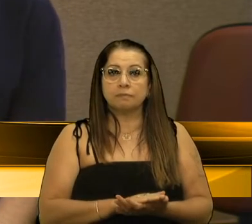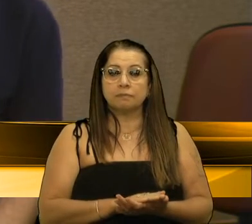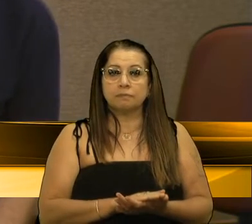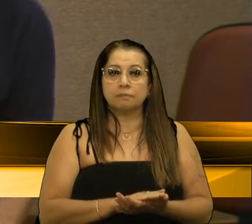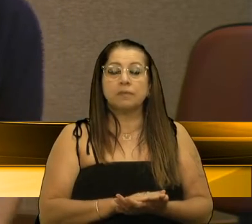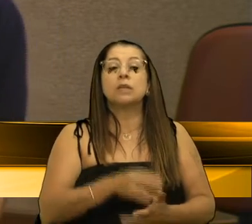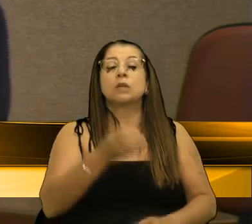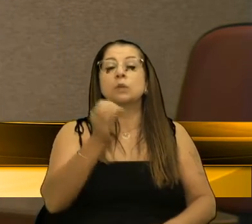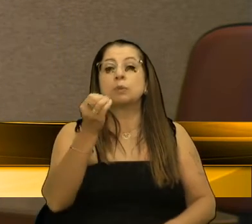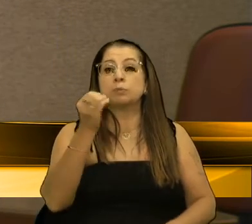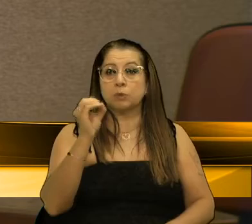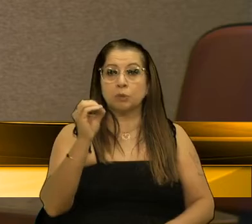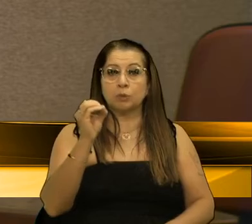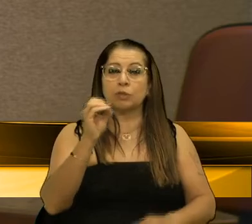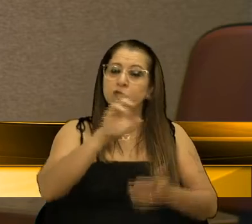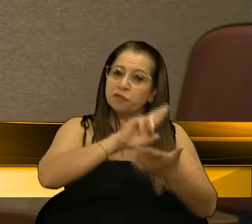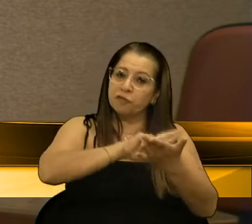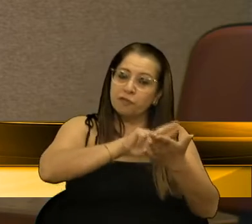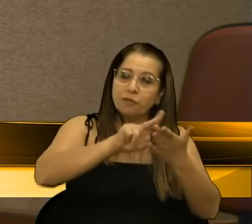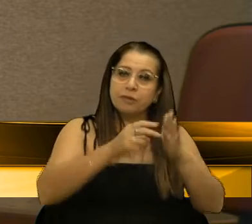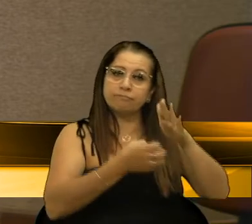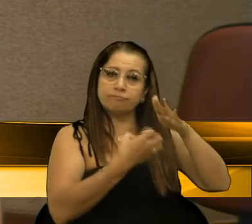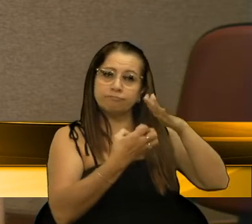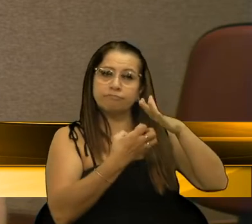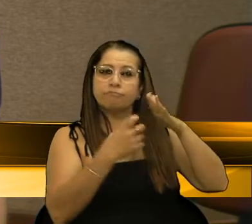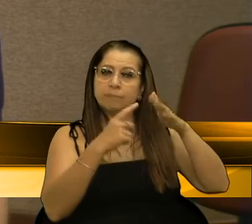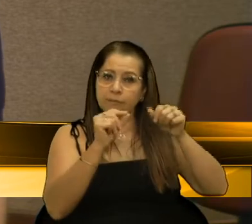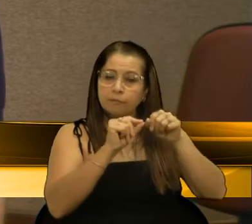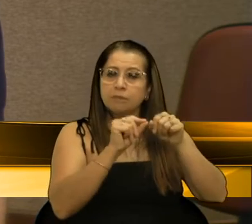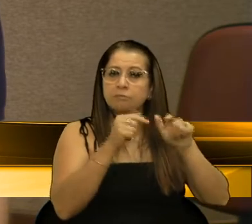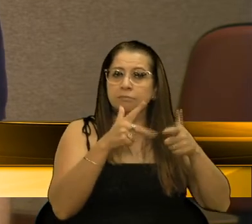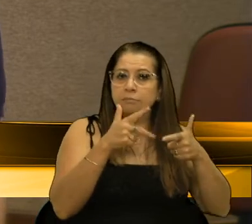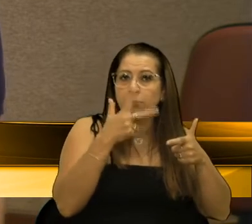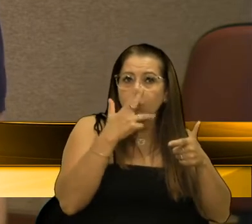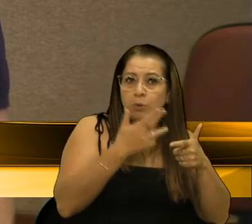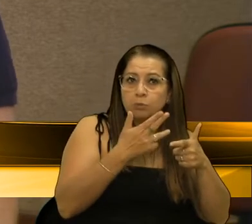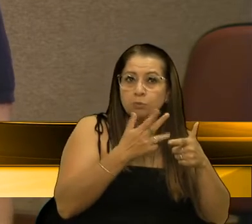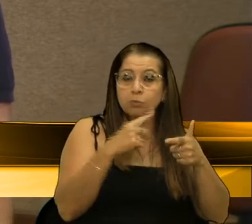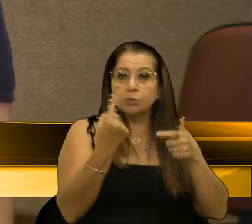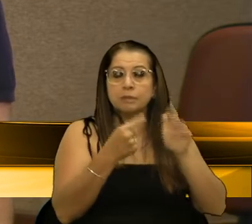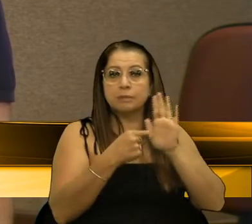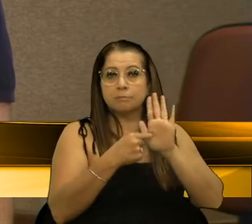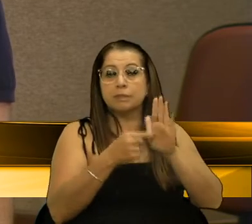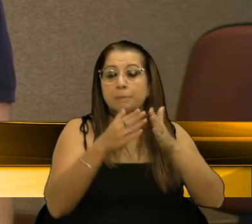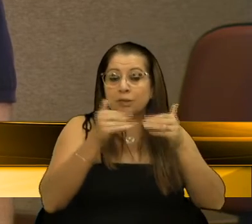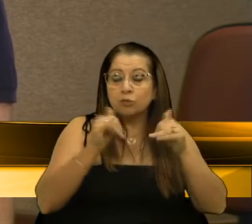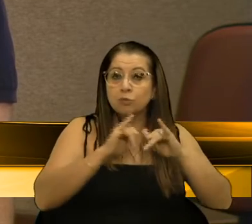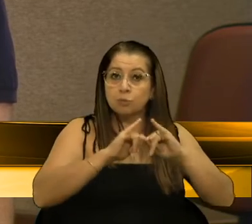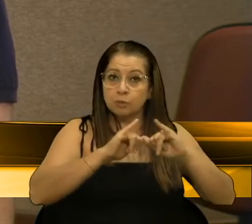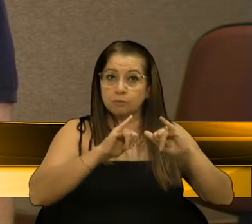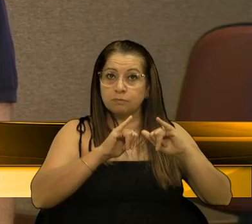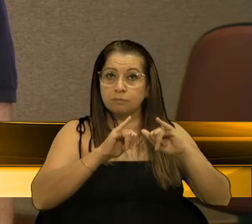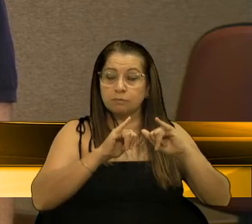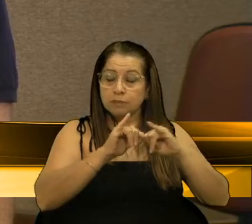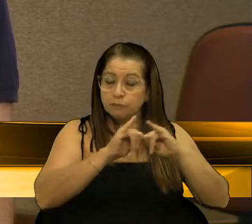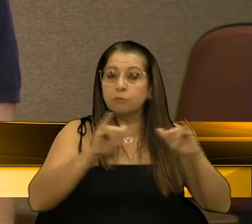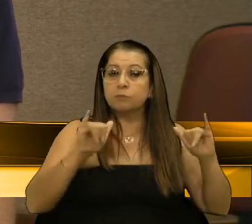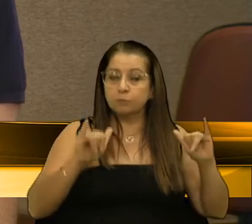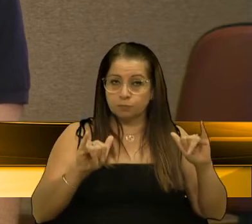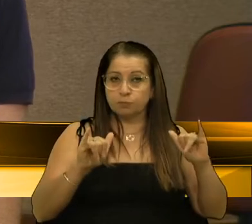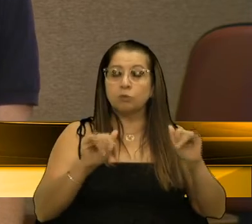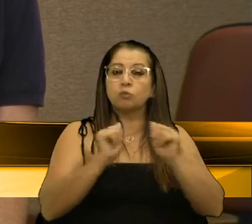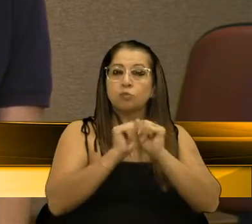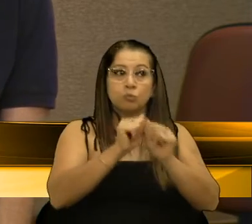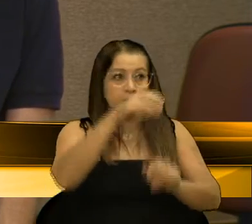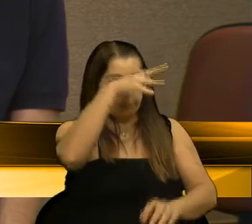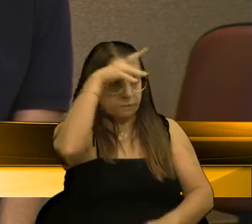Sendo que Porto Alegre tem várias empresas que prestam serviço. Sendo assim, gente apresenta esse pedido de informações junto à